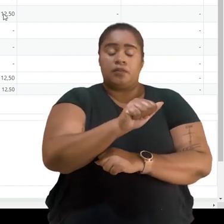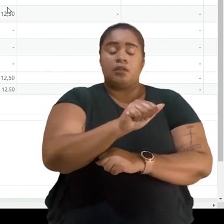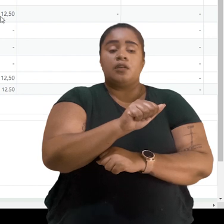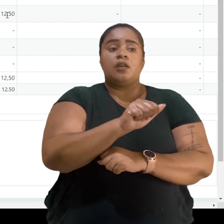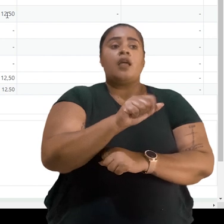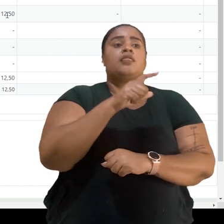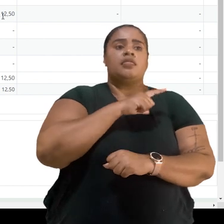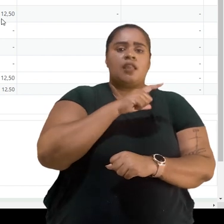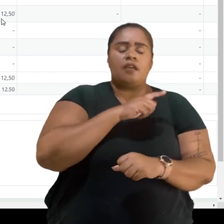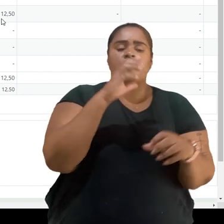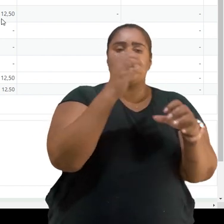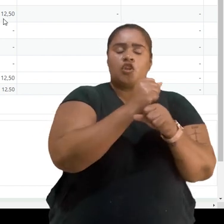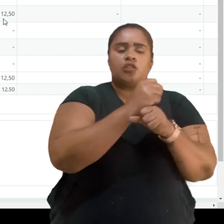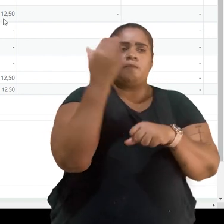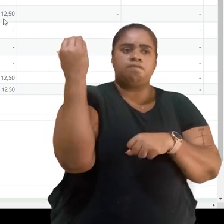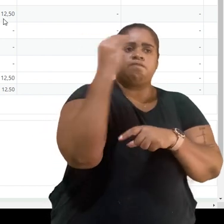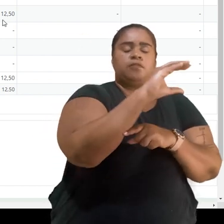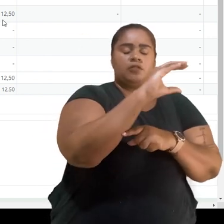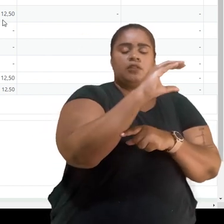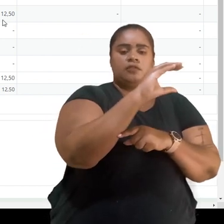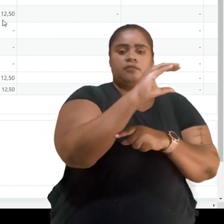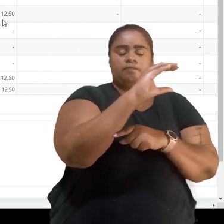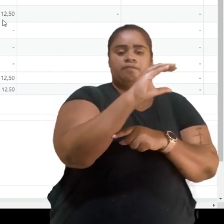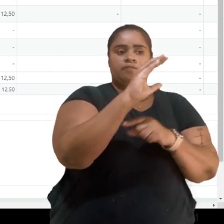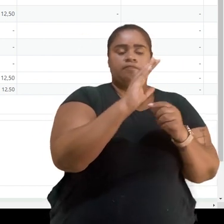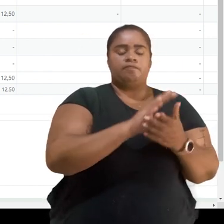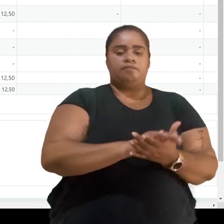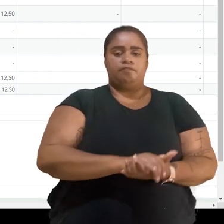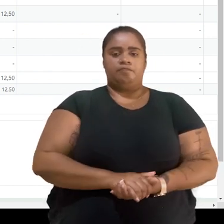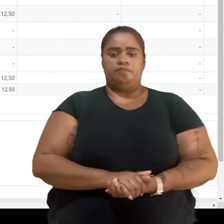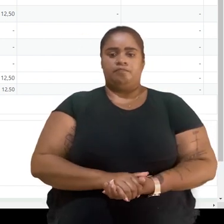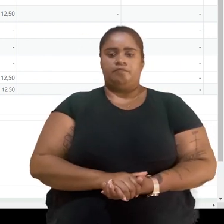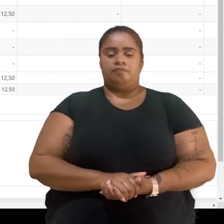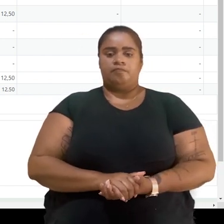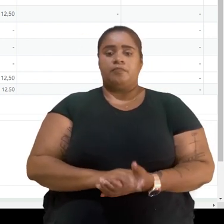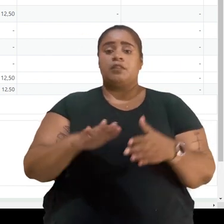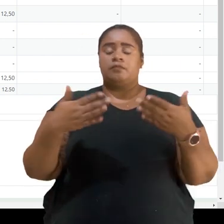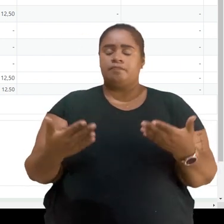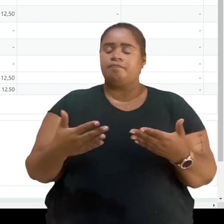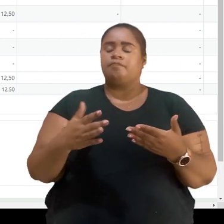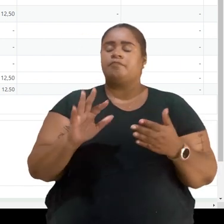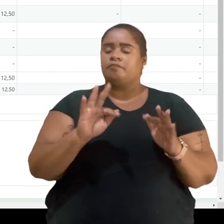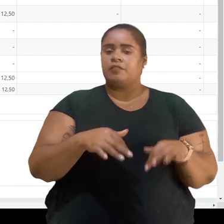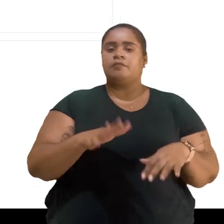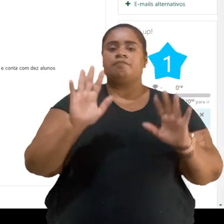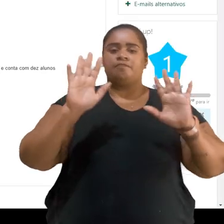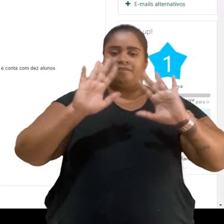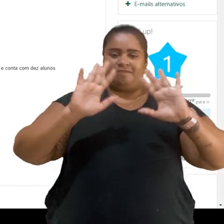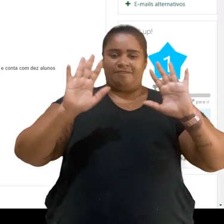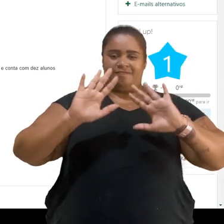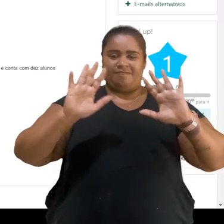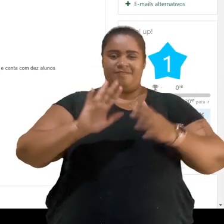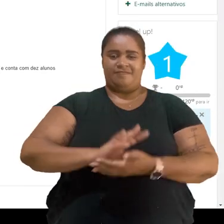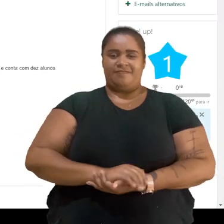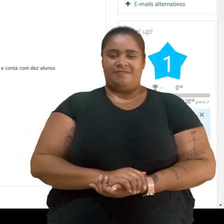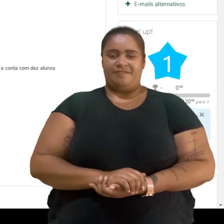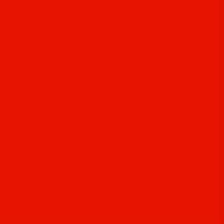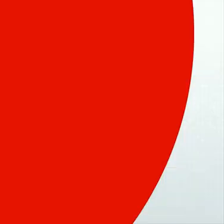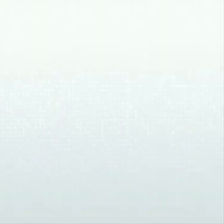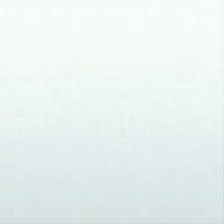exemplo, teve sua nota registrada aqui no livro de notas. Então é isso e até a próxima!